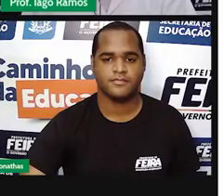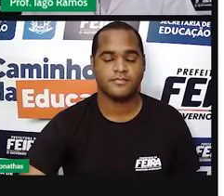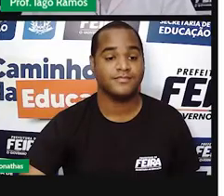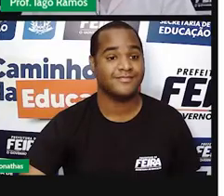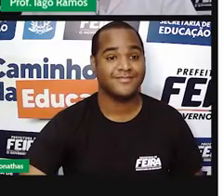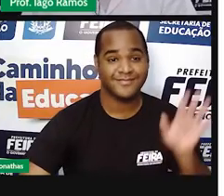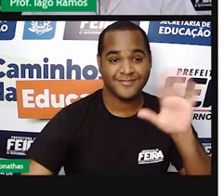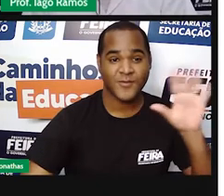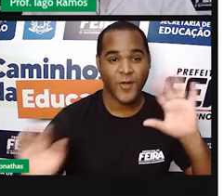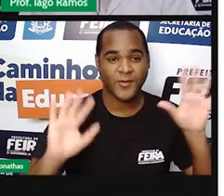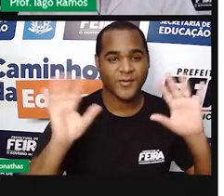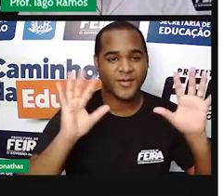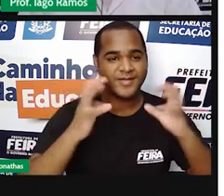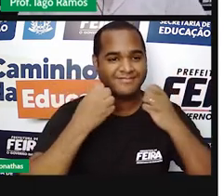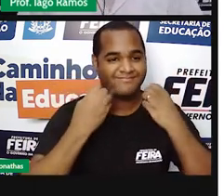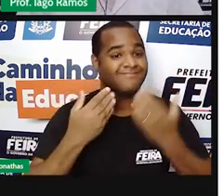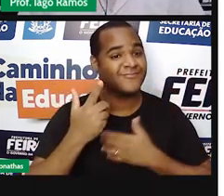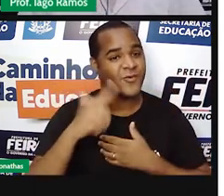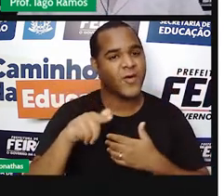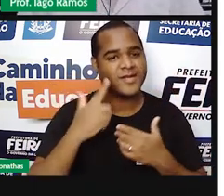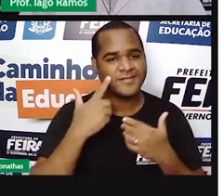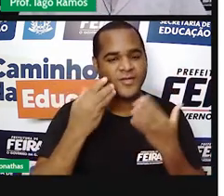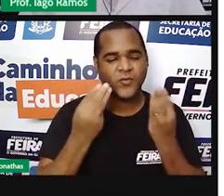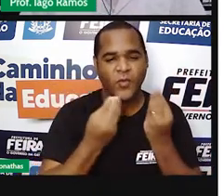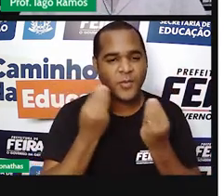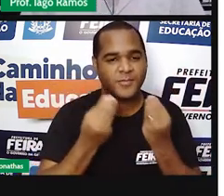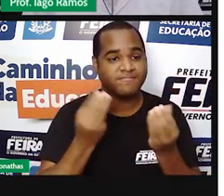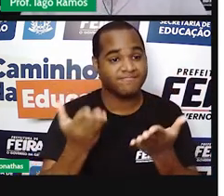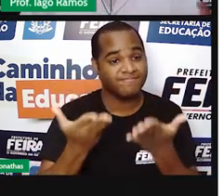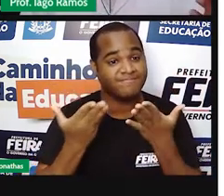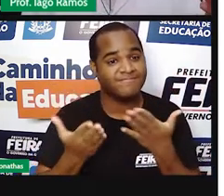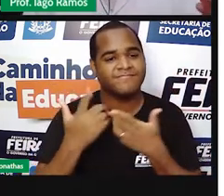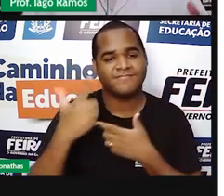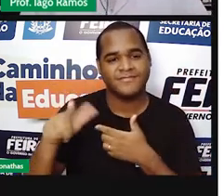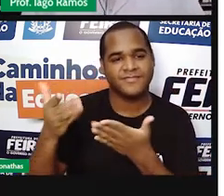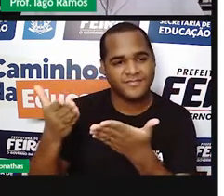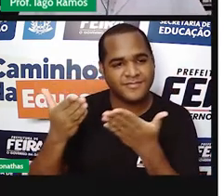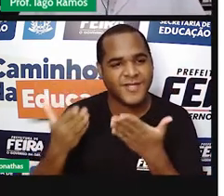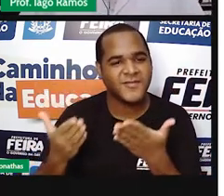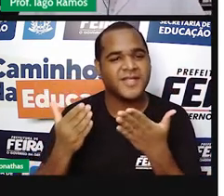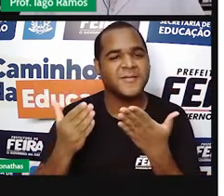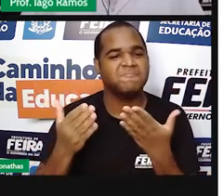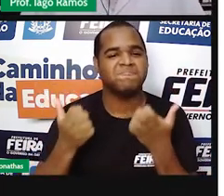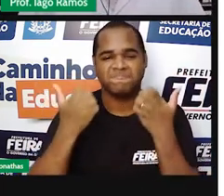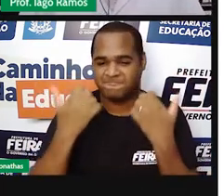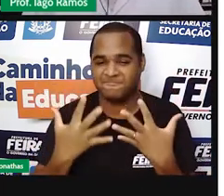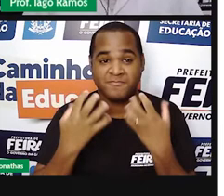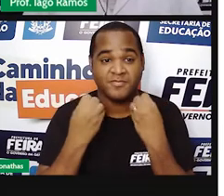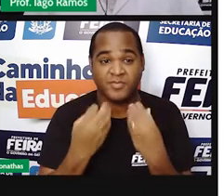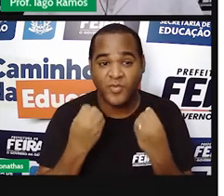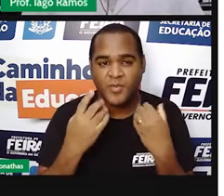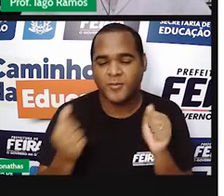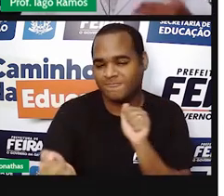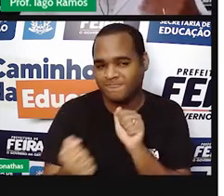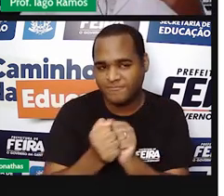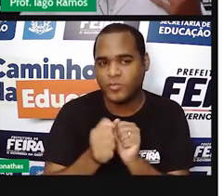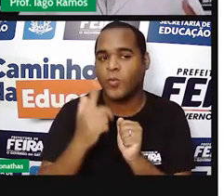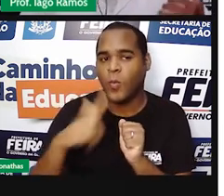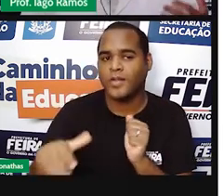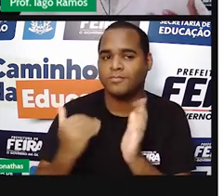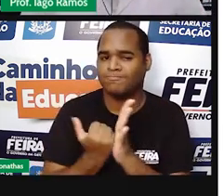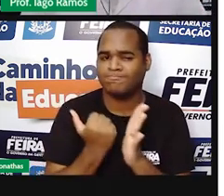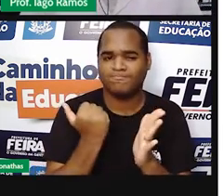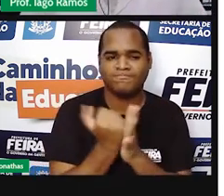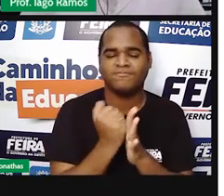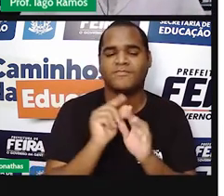Oi, oi, oi, oi! Olá! Sejam bem-vindos, sejam bem-vindas! Que bom estar aqui mais